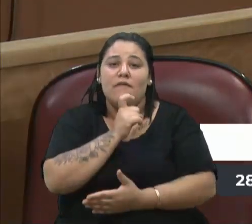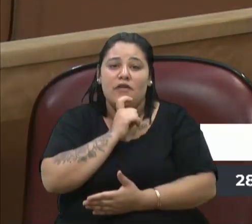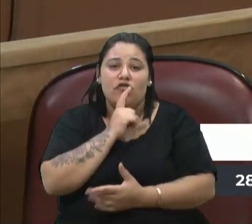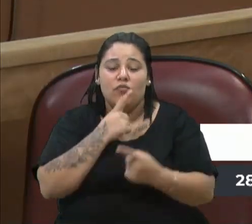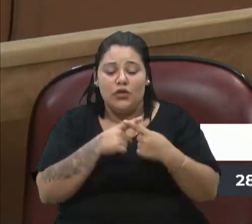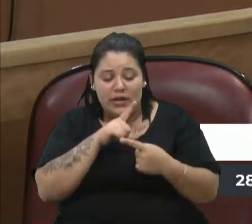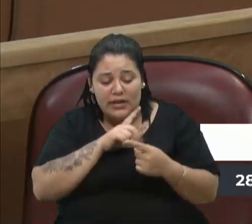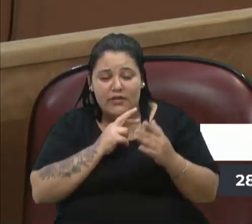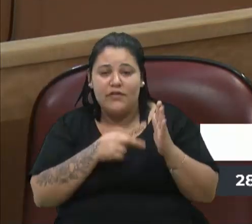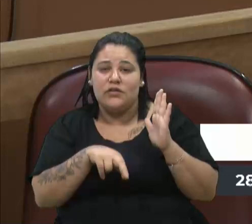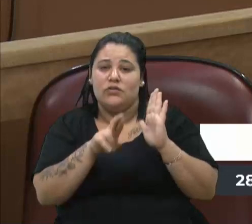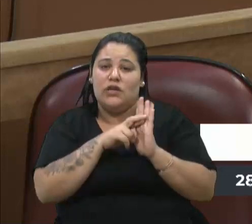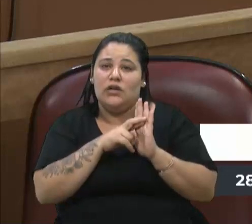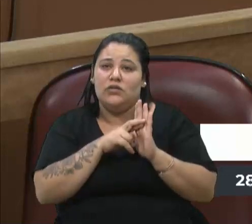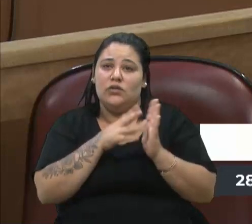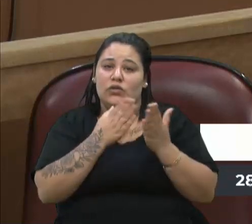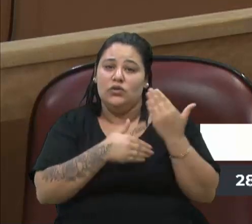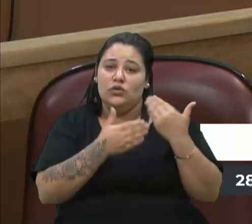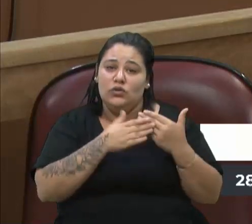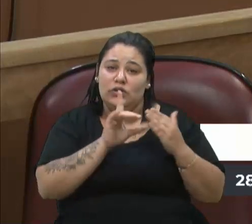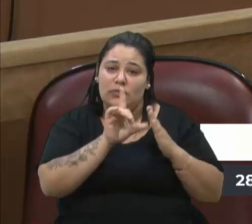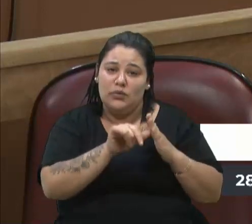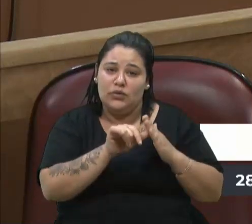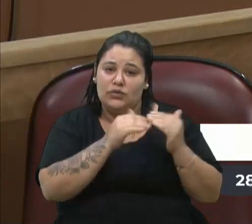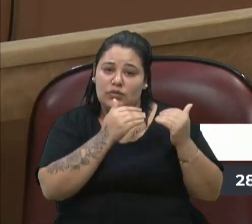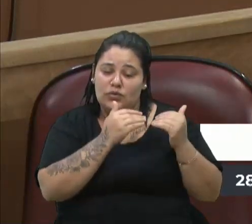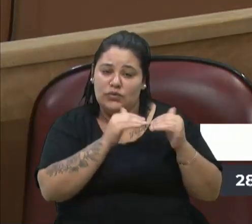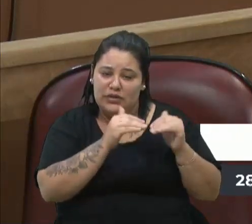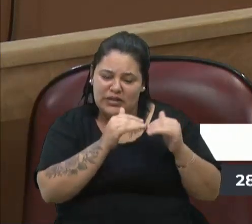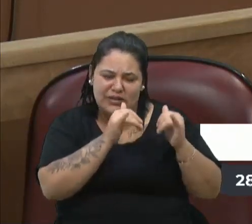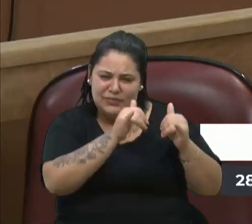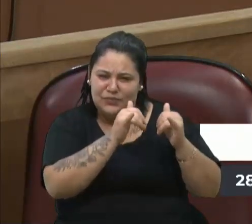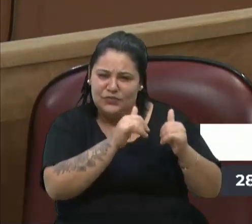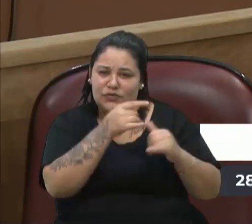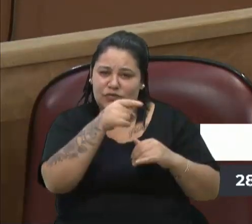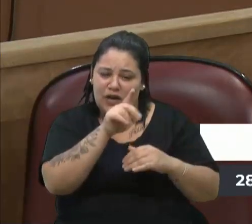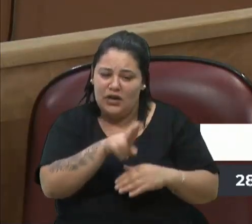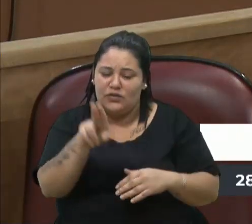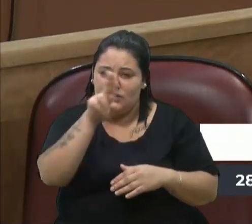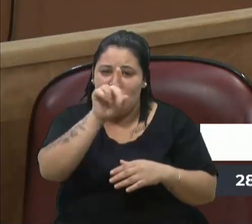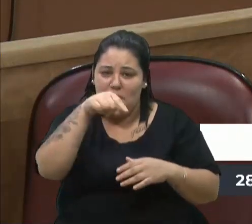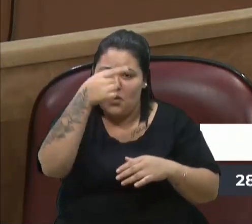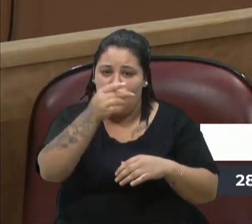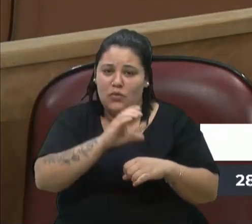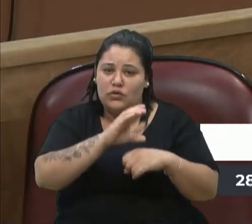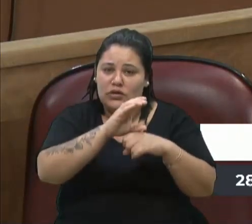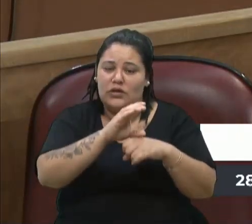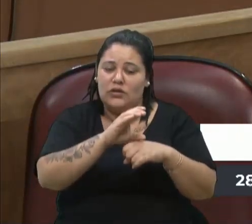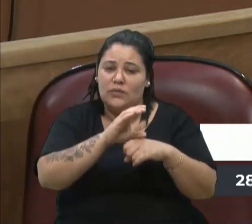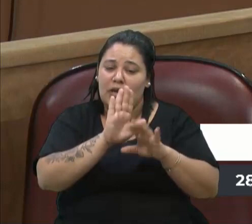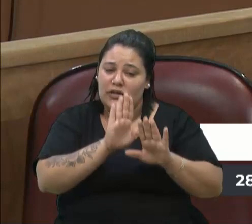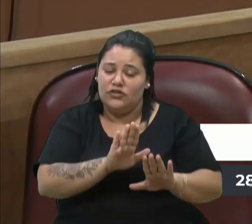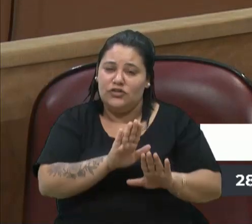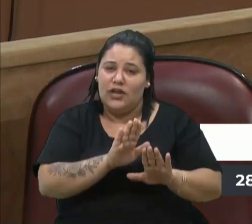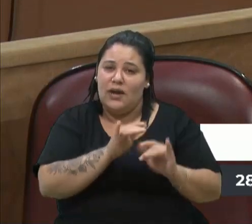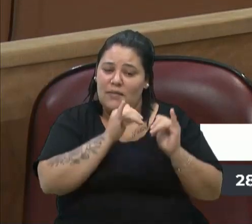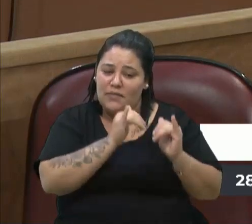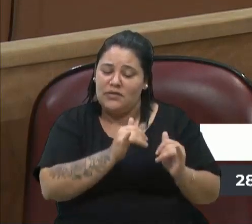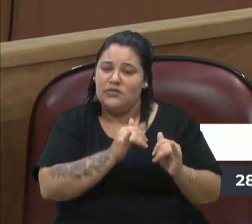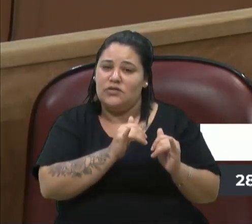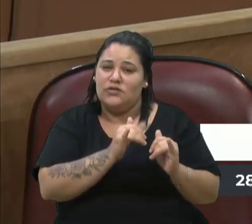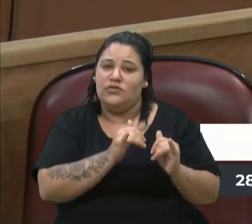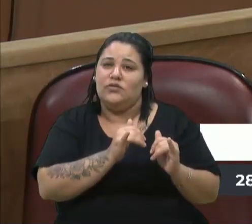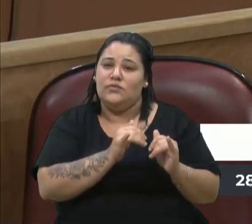tudo, o trânsito depois vai usar na próxima, o conselho, para segurar a passagem para aquelas pessoas